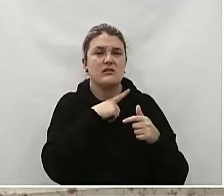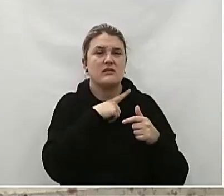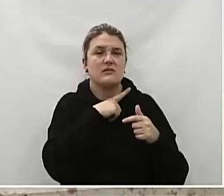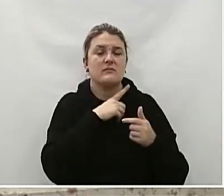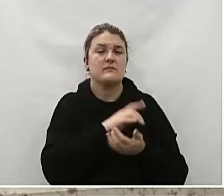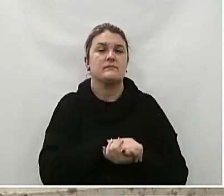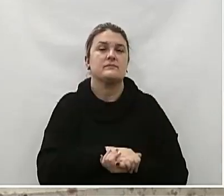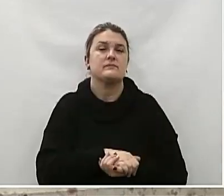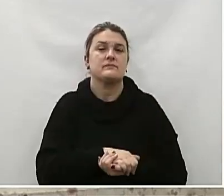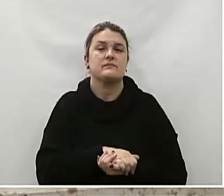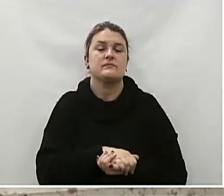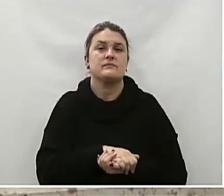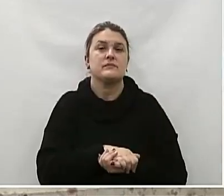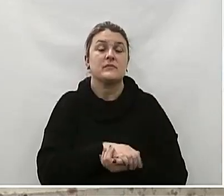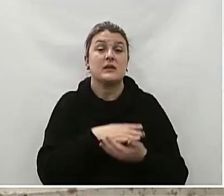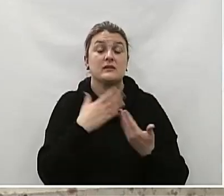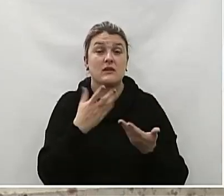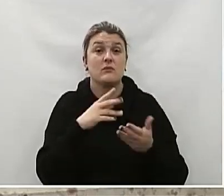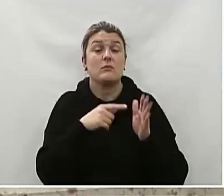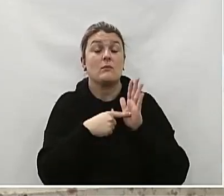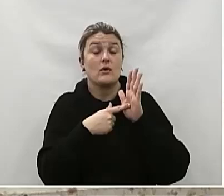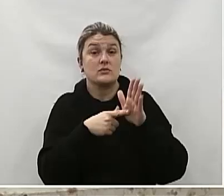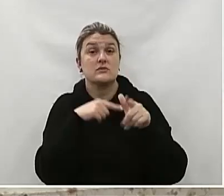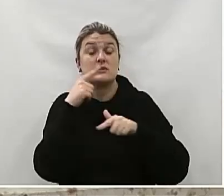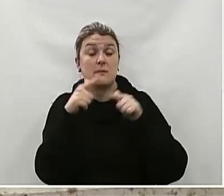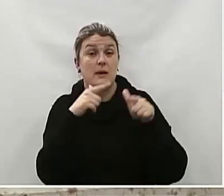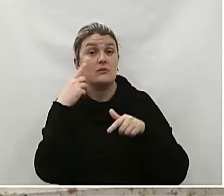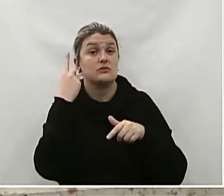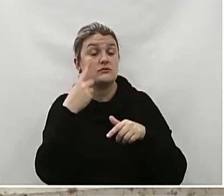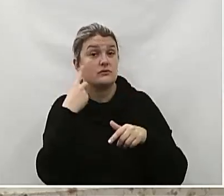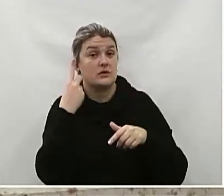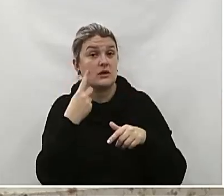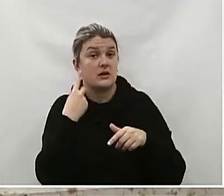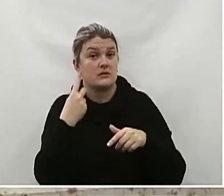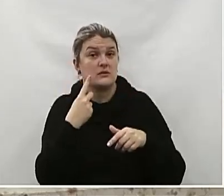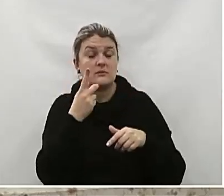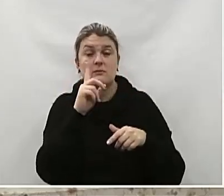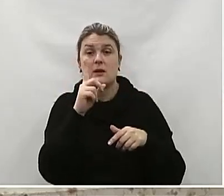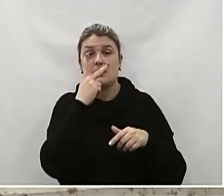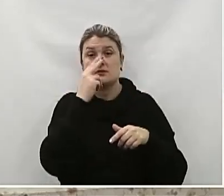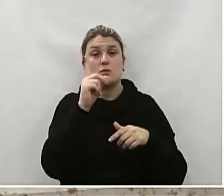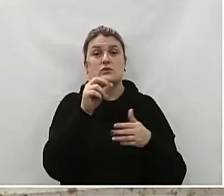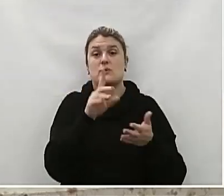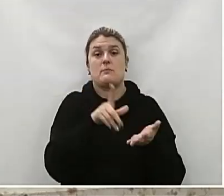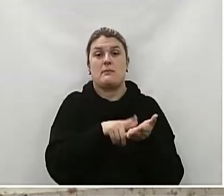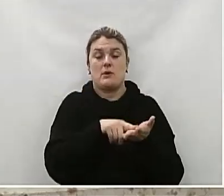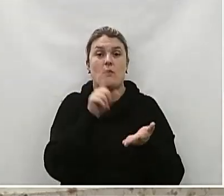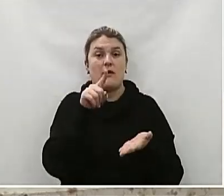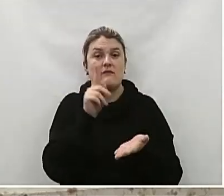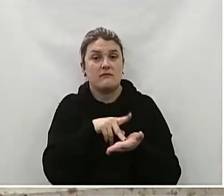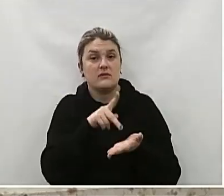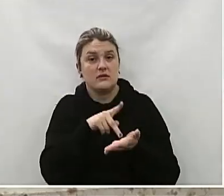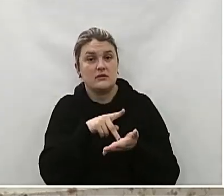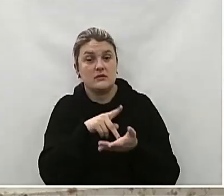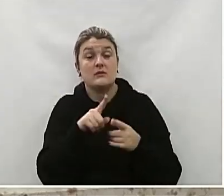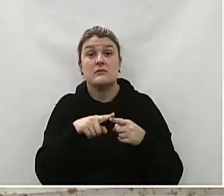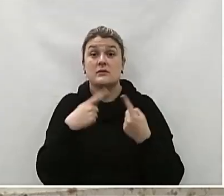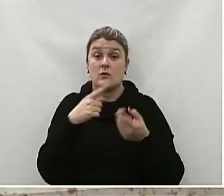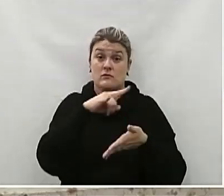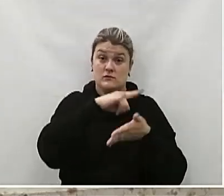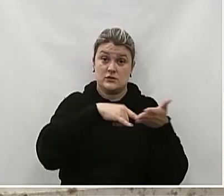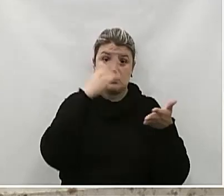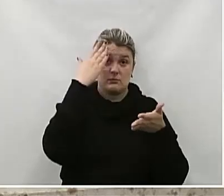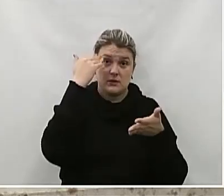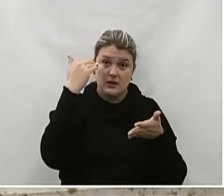E fazem com que Esse trabalho Do advogado E advogada Não fique só no papel Se torne a realidade Então Essa